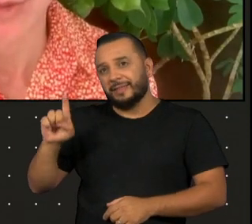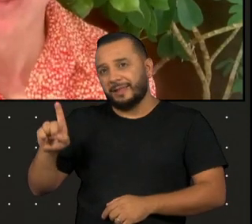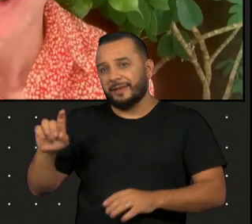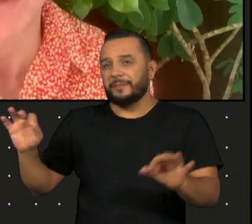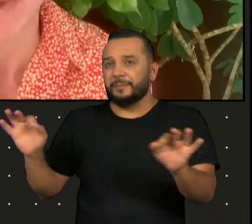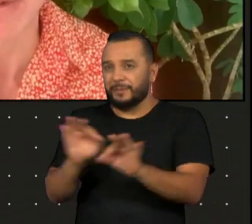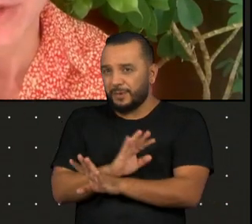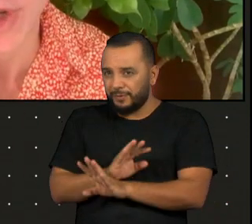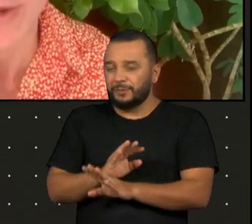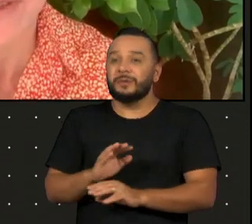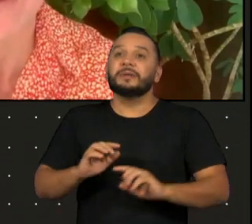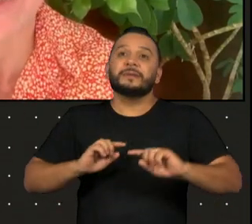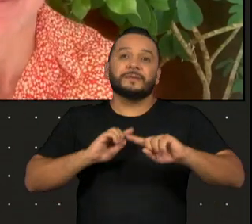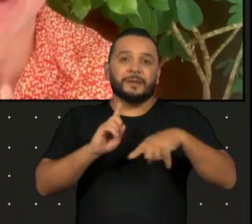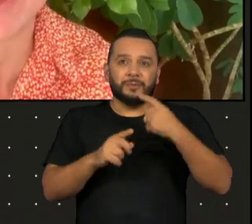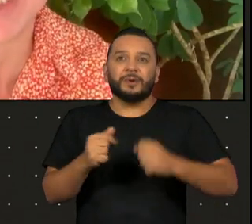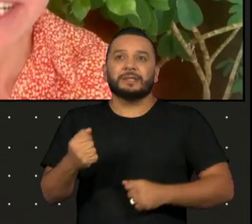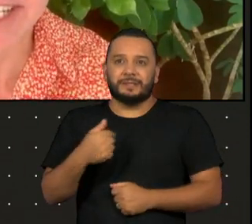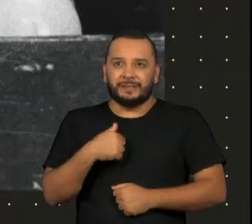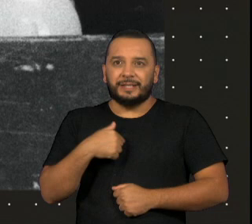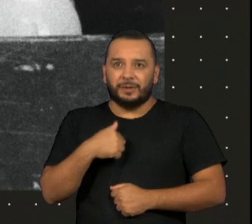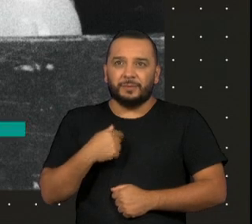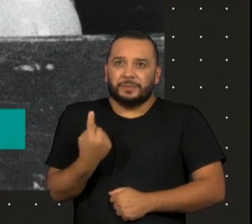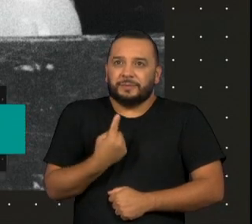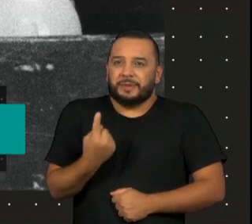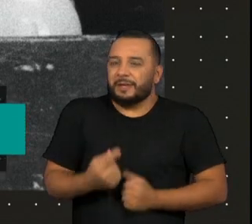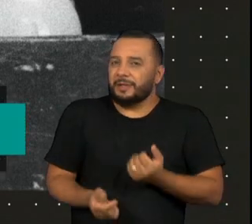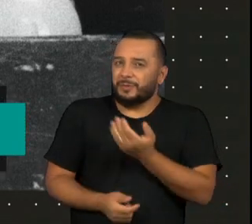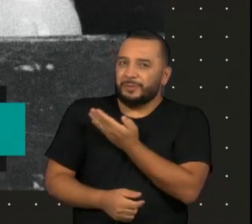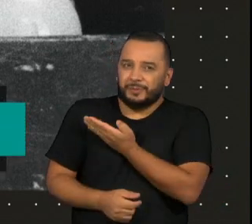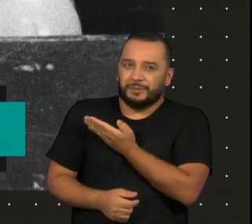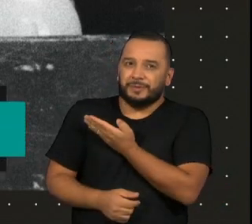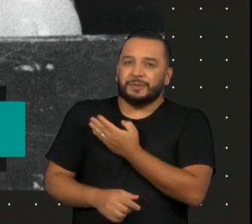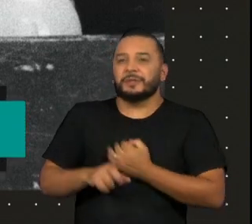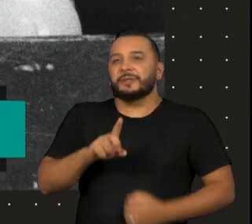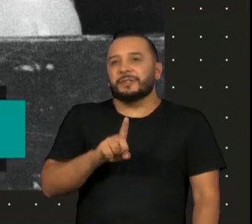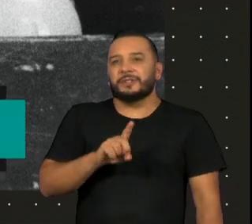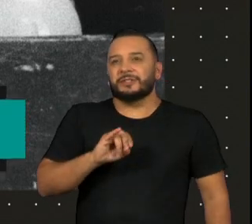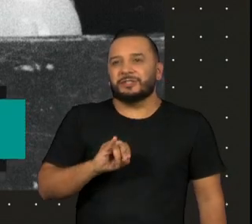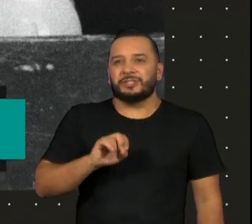Celso o meu primeiro solo, chamado Diana, da autoria do Celso